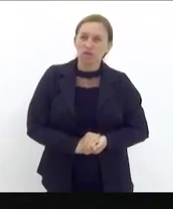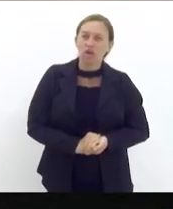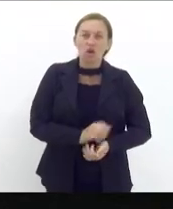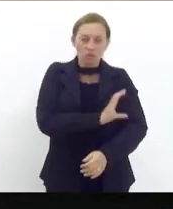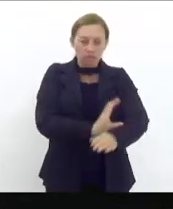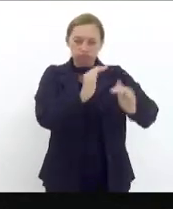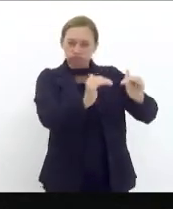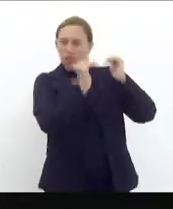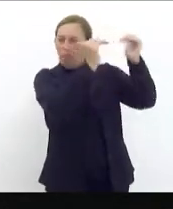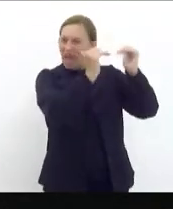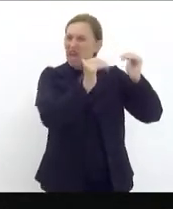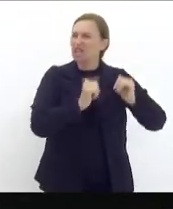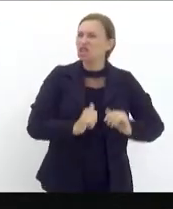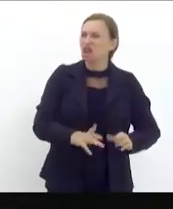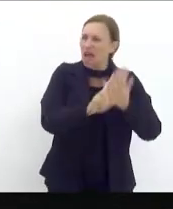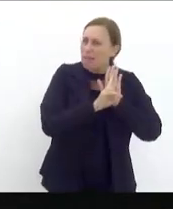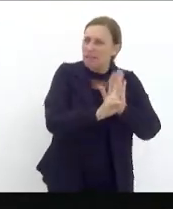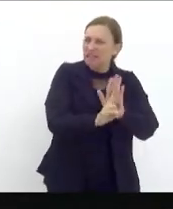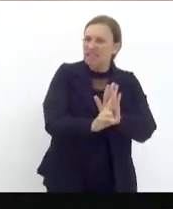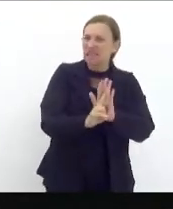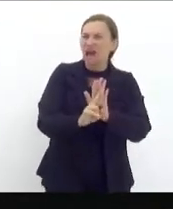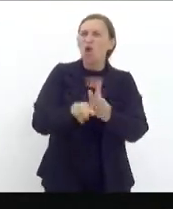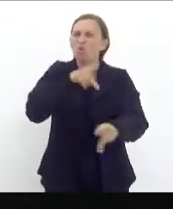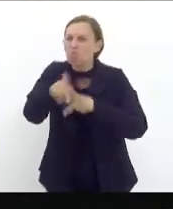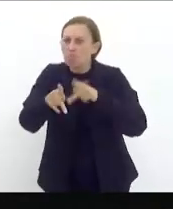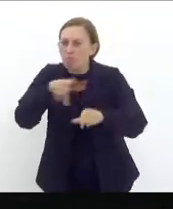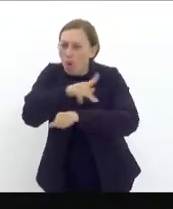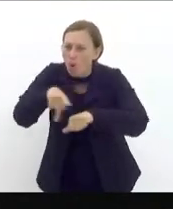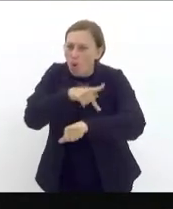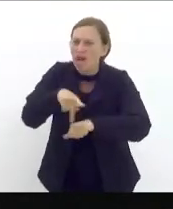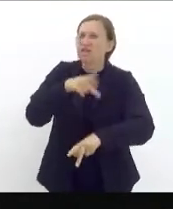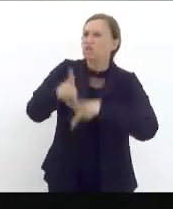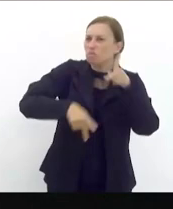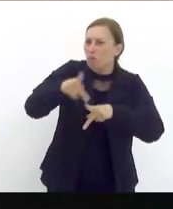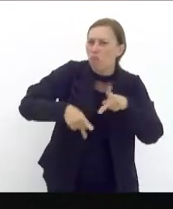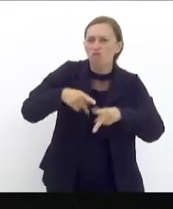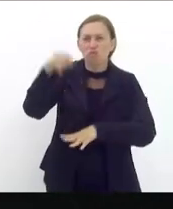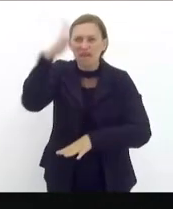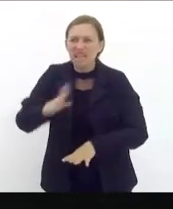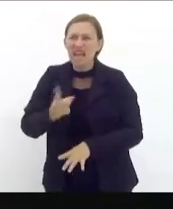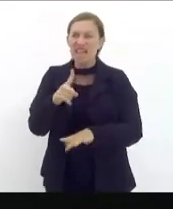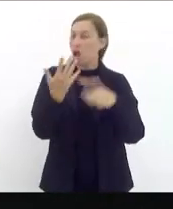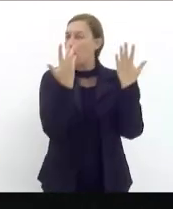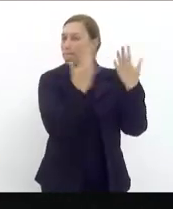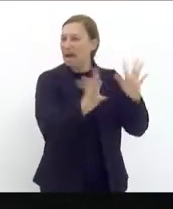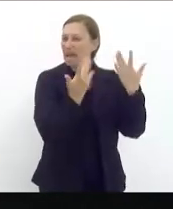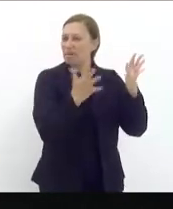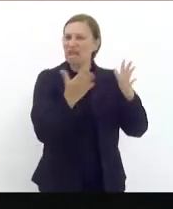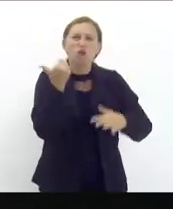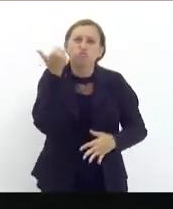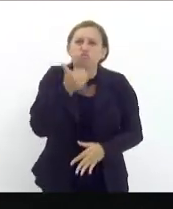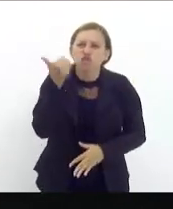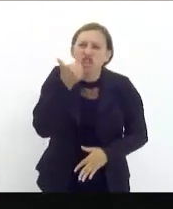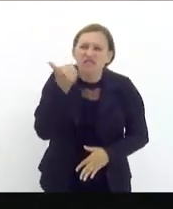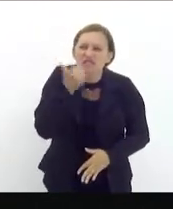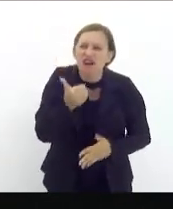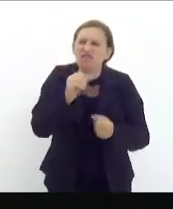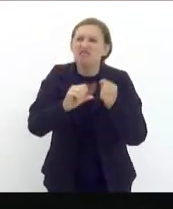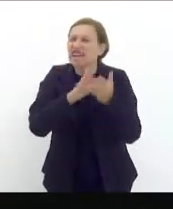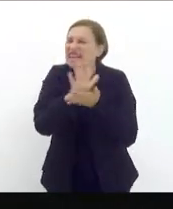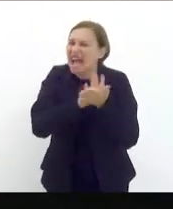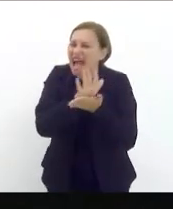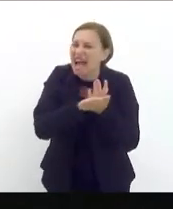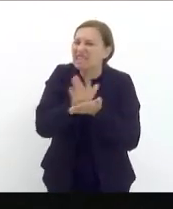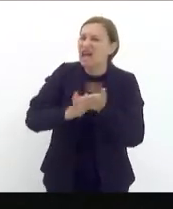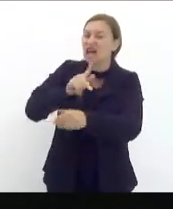soberano de representar a nação representar o povo brasileiro e não elogiar um cara que não faz nada para melhorar a vida